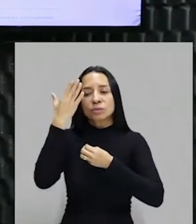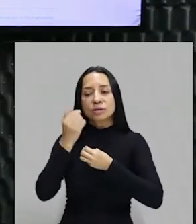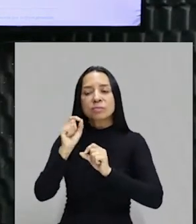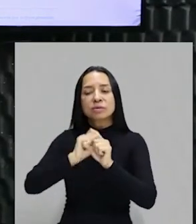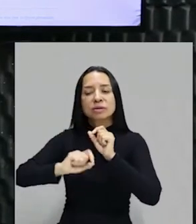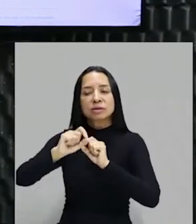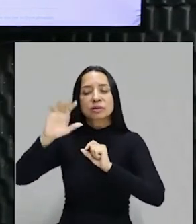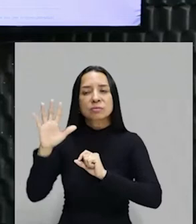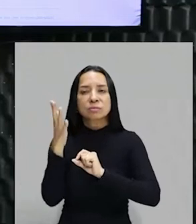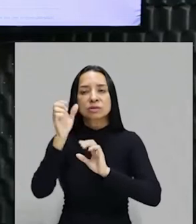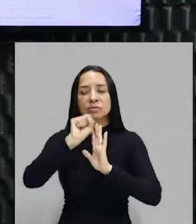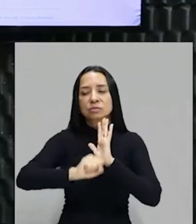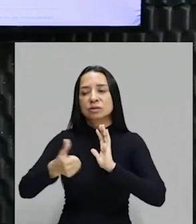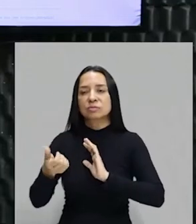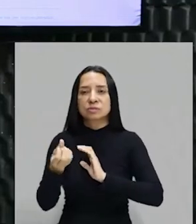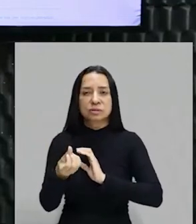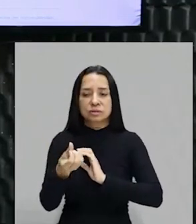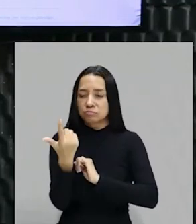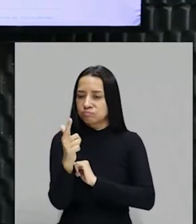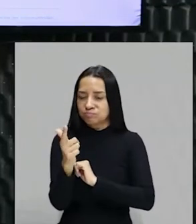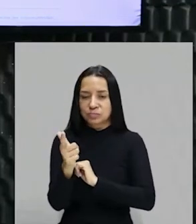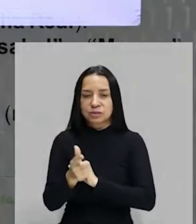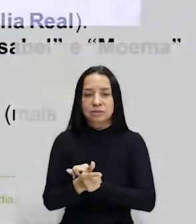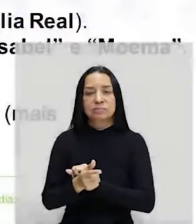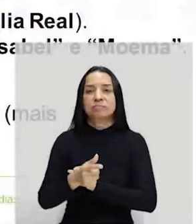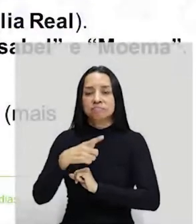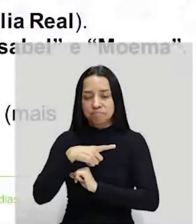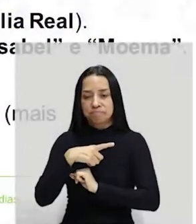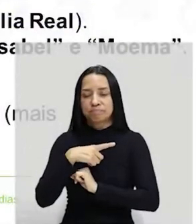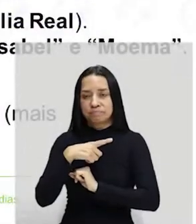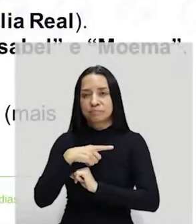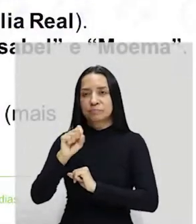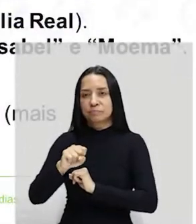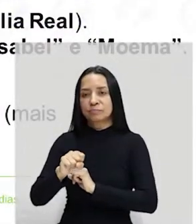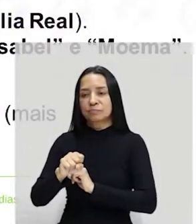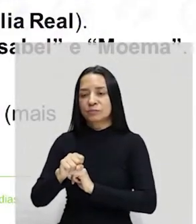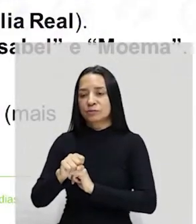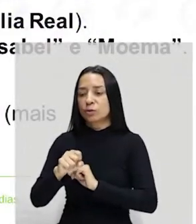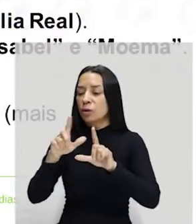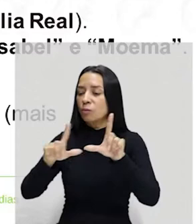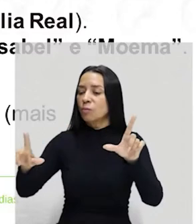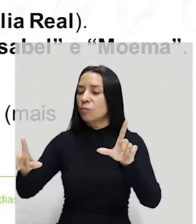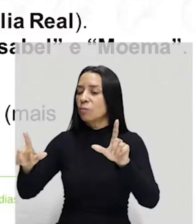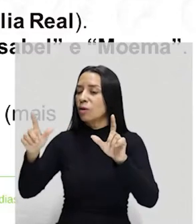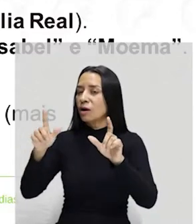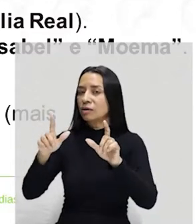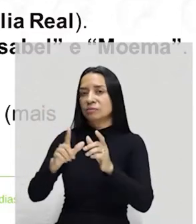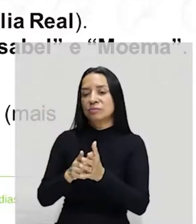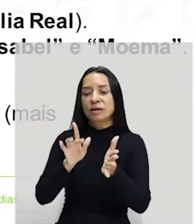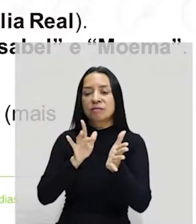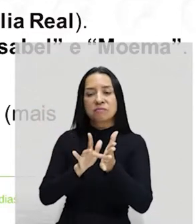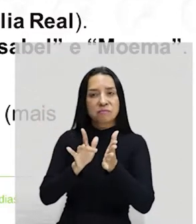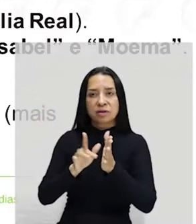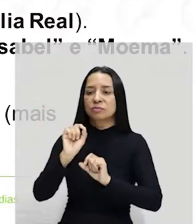no final do século XVI, em 1500? Isso não existe, gente. Pois é, existe. Ele não é um quadro falso, ele é um quadro idealizado.